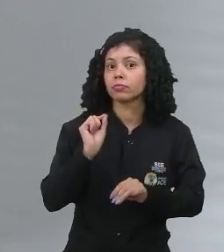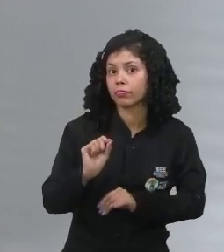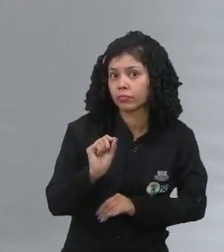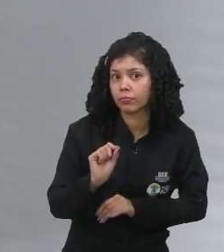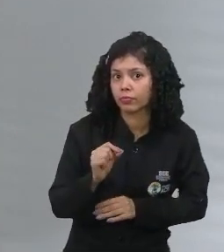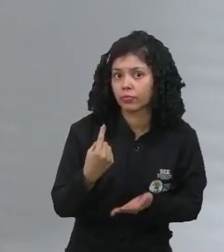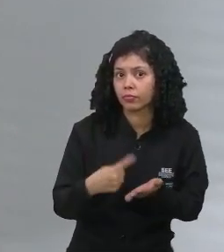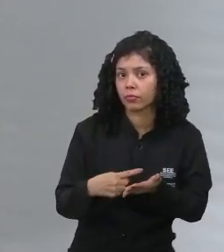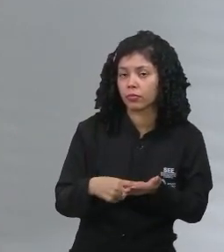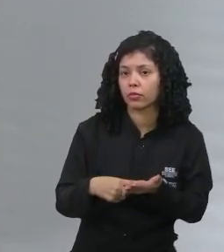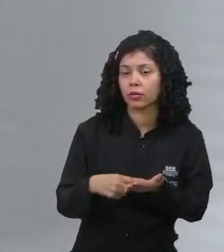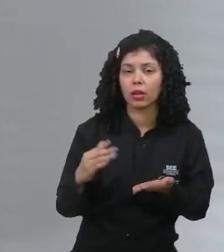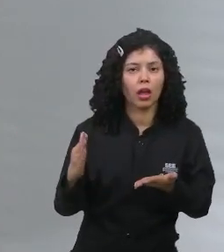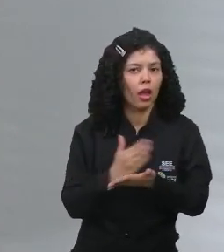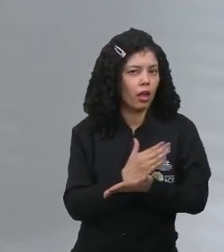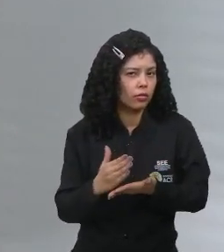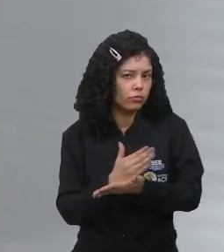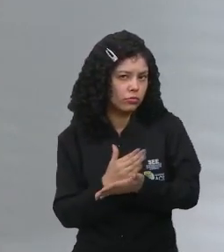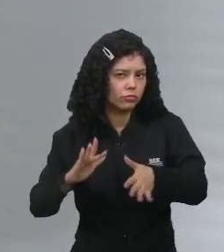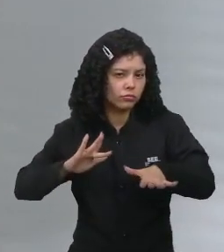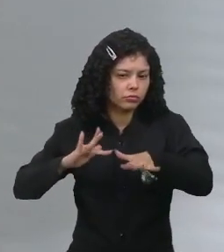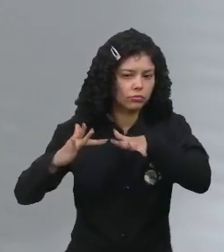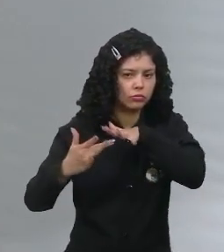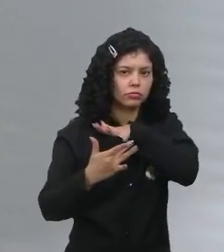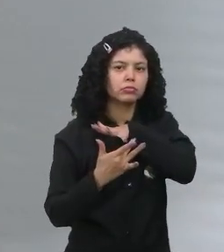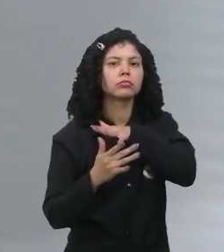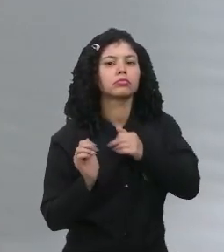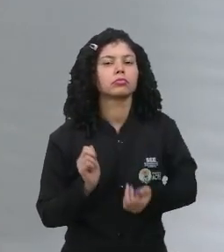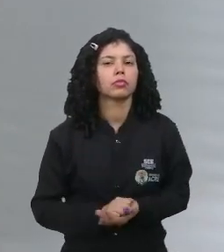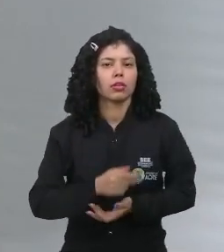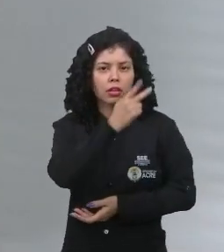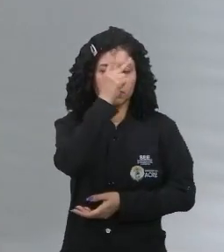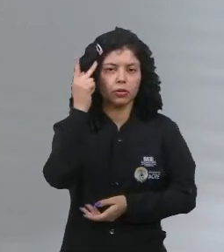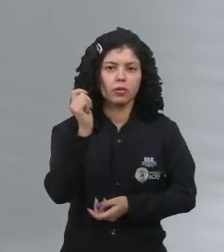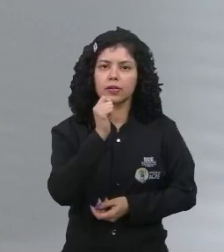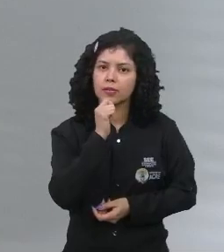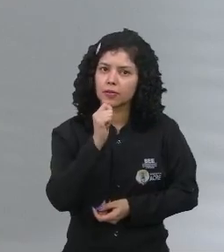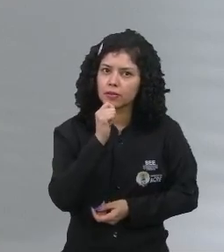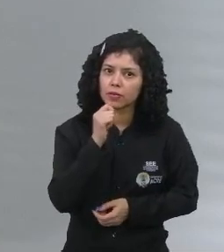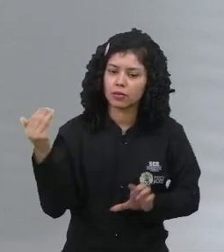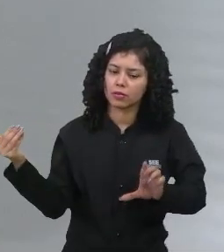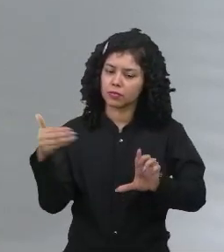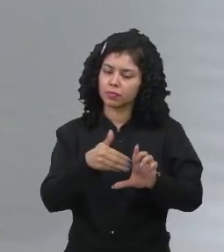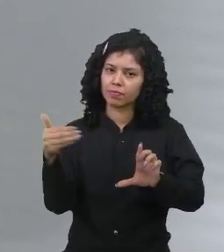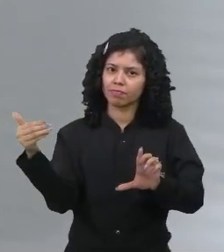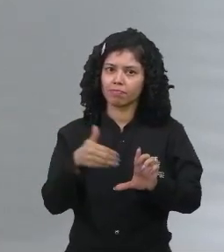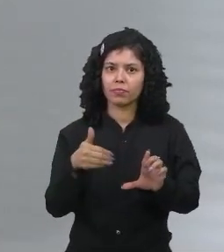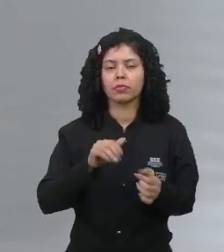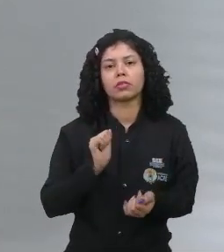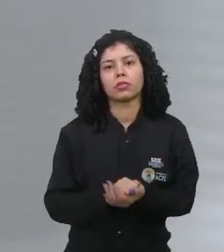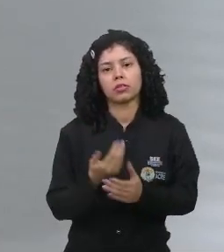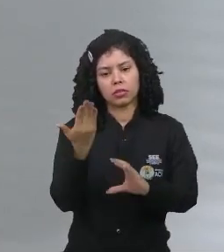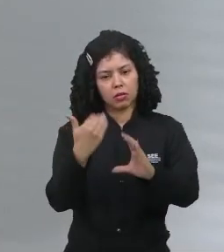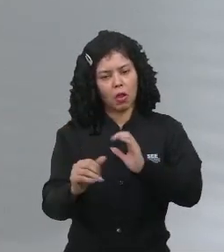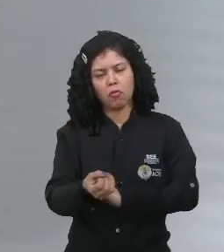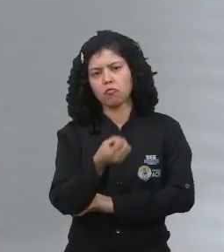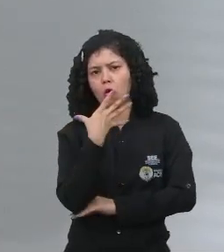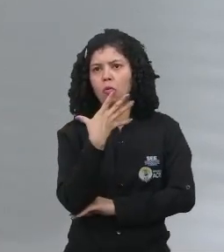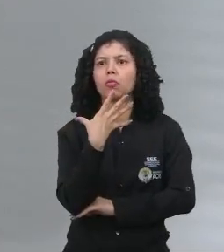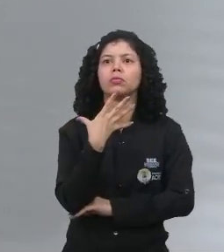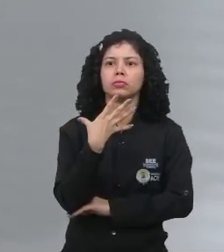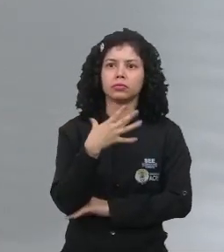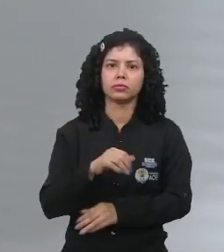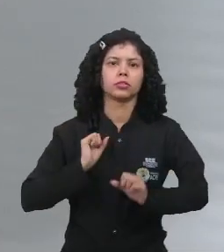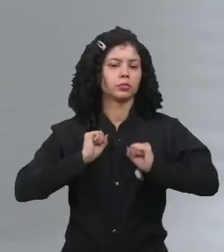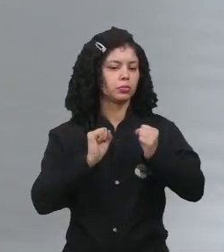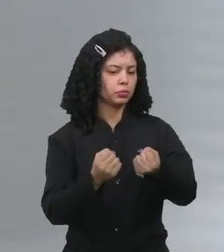algumas redes sociais, em que as pessoas, elas estão frequentemente postando suas fotos na